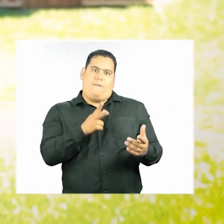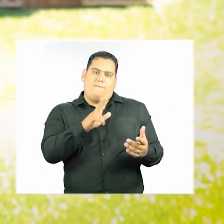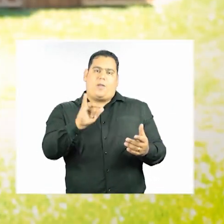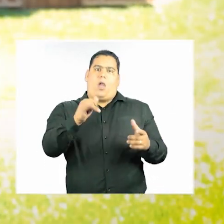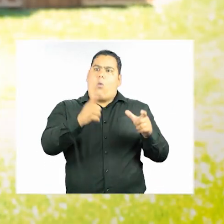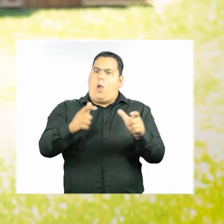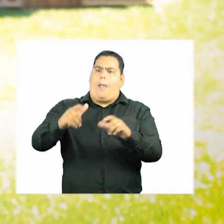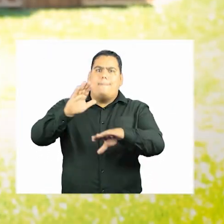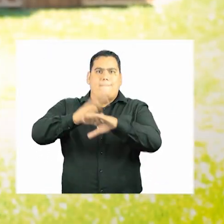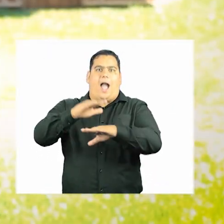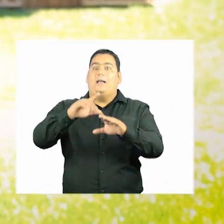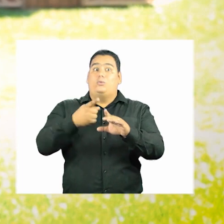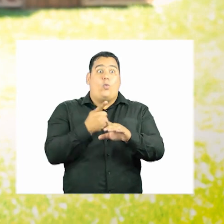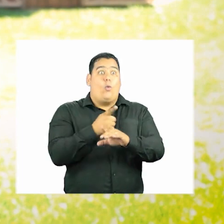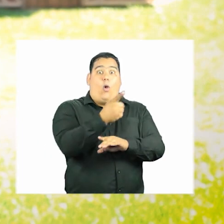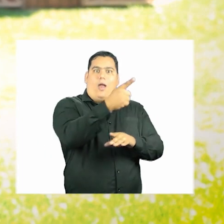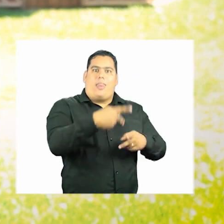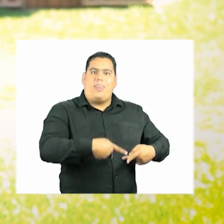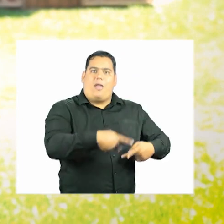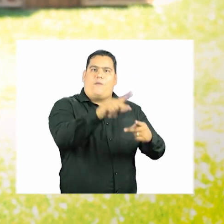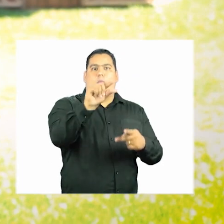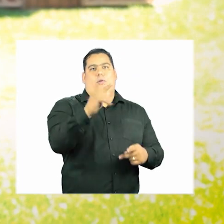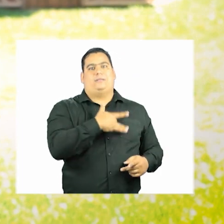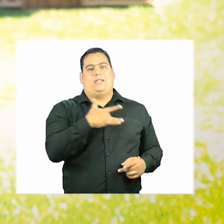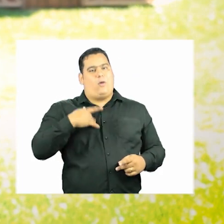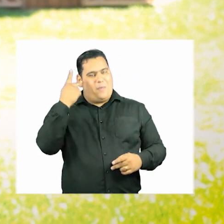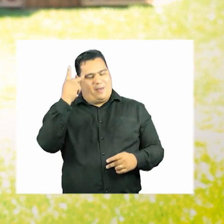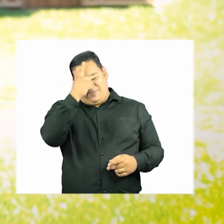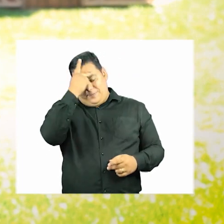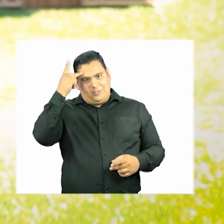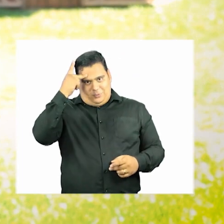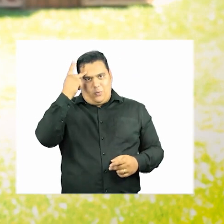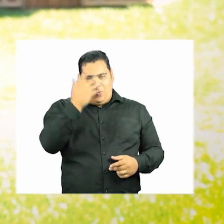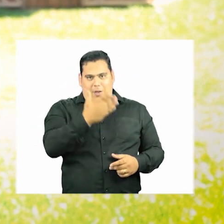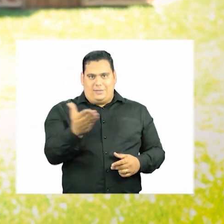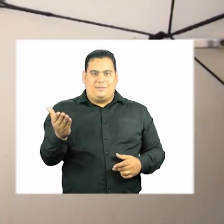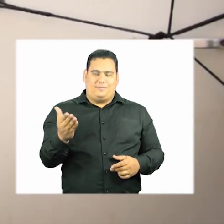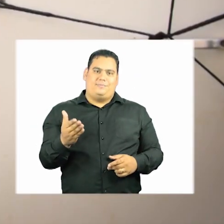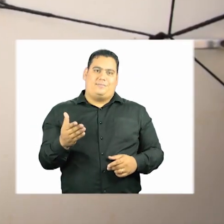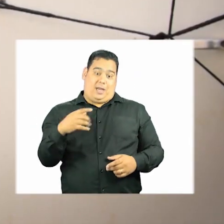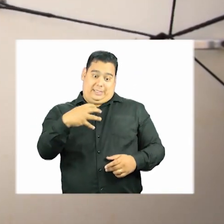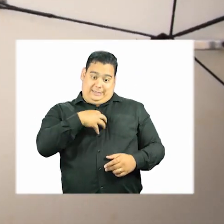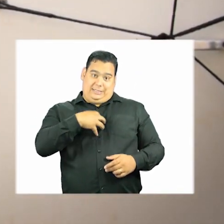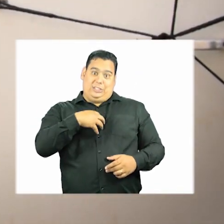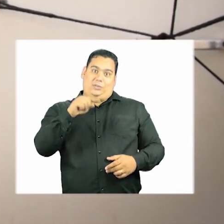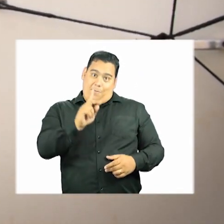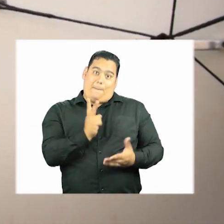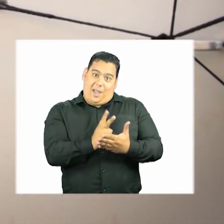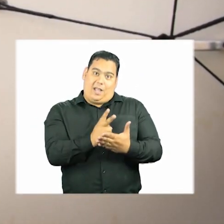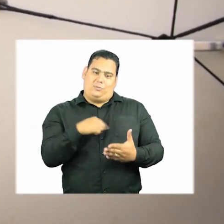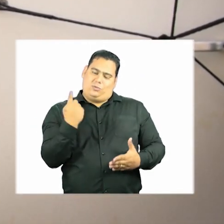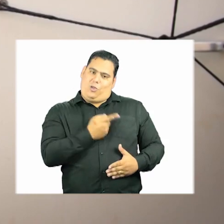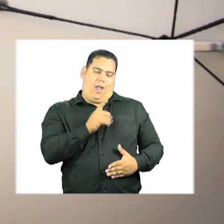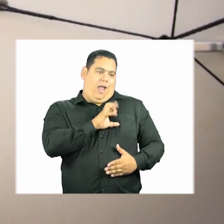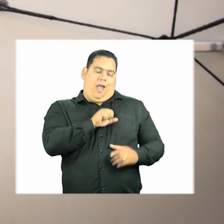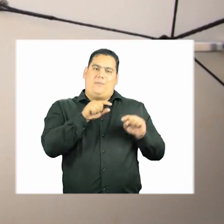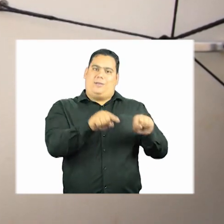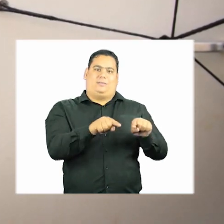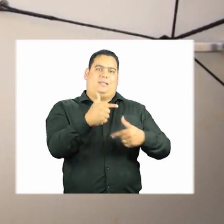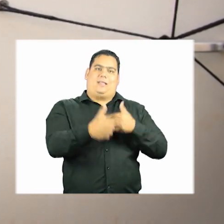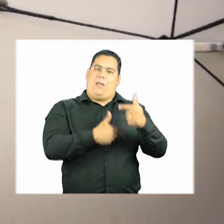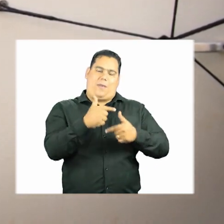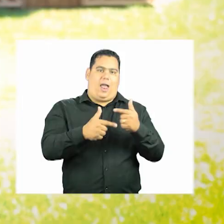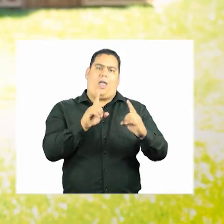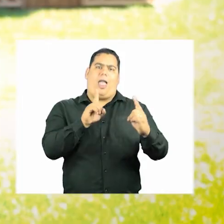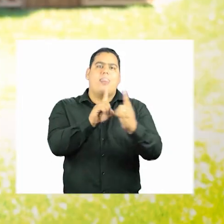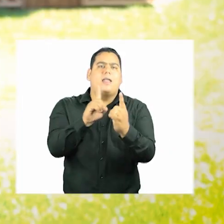Então a gente vai nesses lugares mais distantes e levar um pouquinho de saúde para essas pessoas. Nesse sentido que a gente ama esse